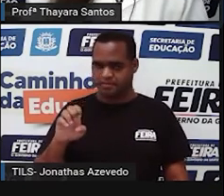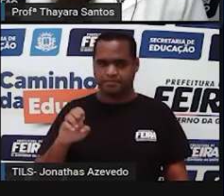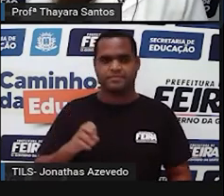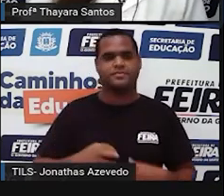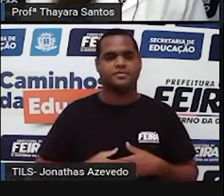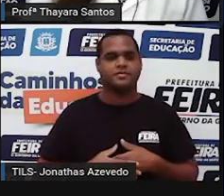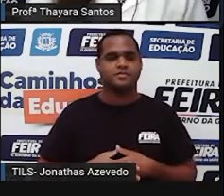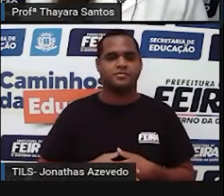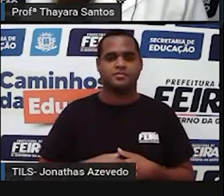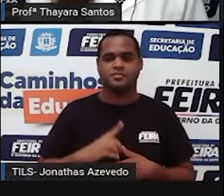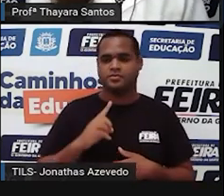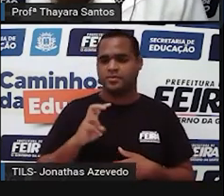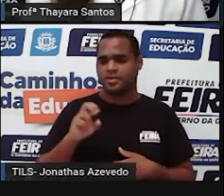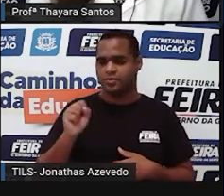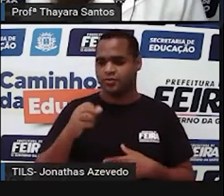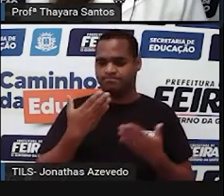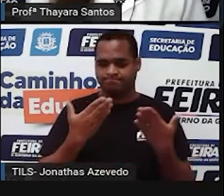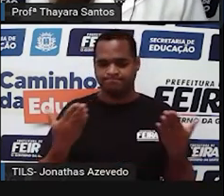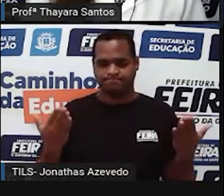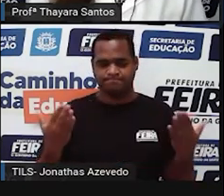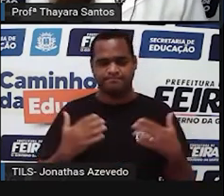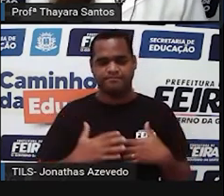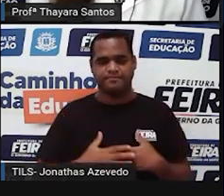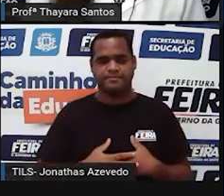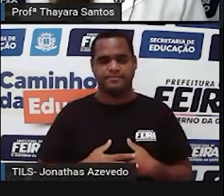15 segundos aí para vocês.